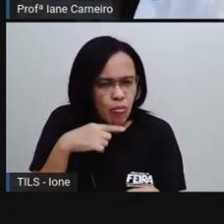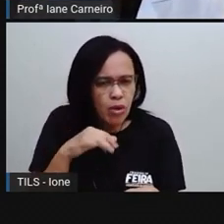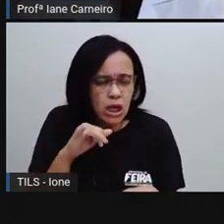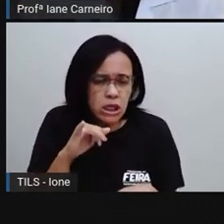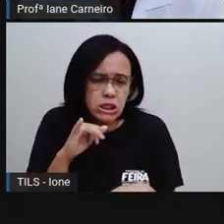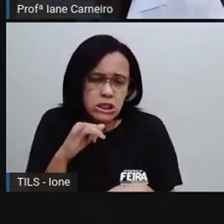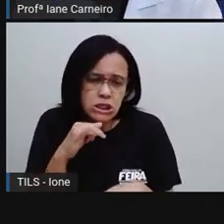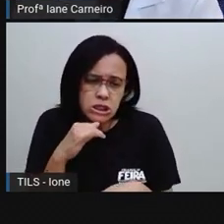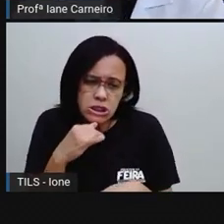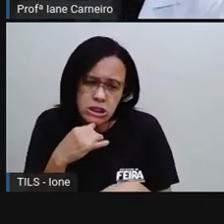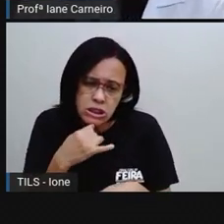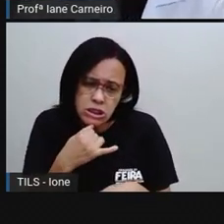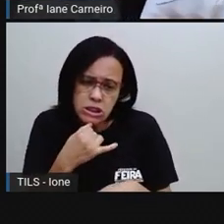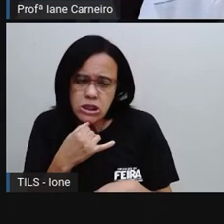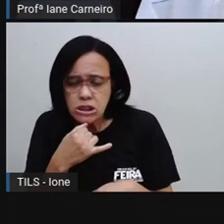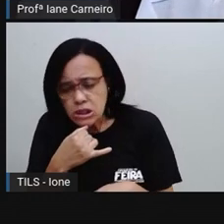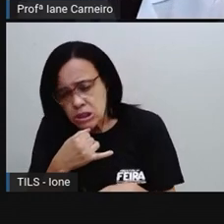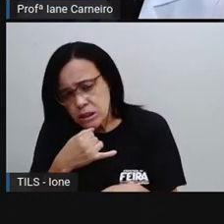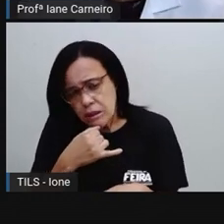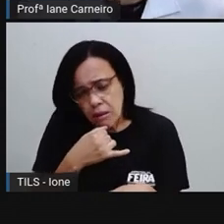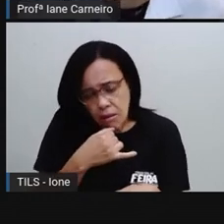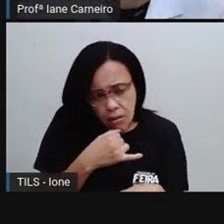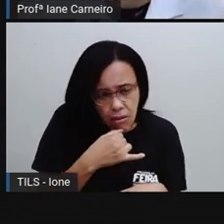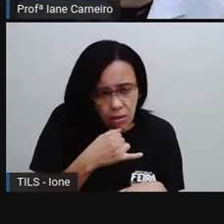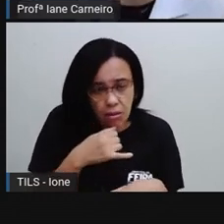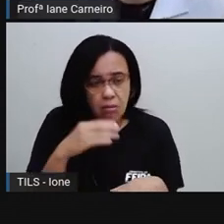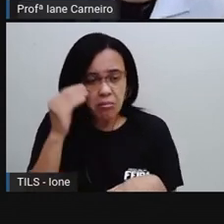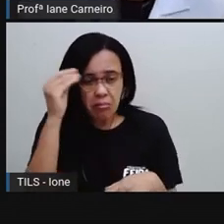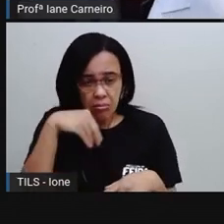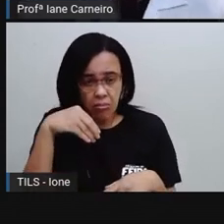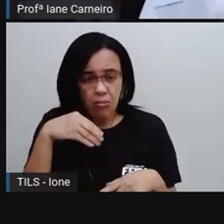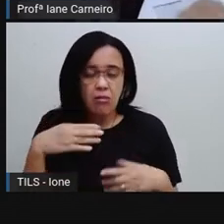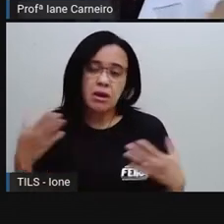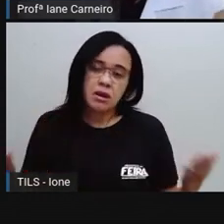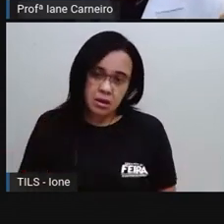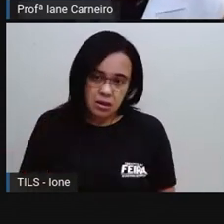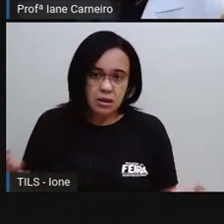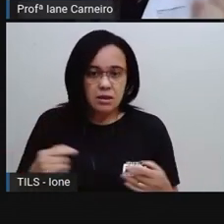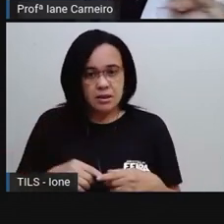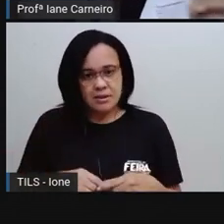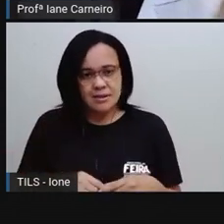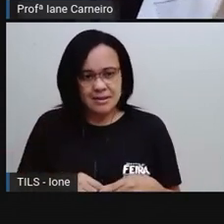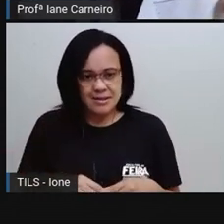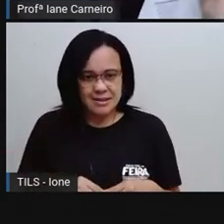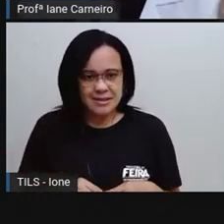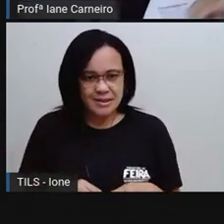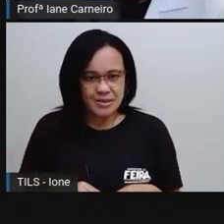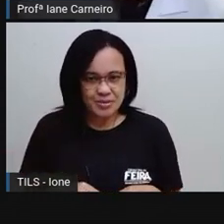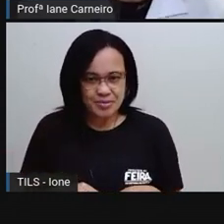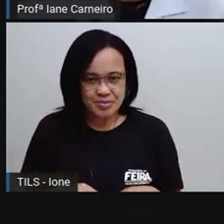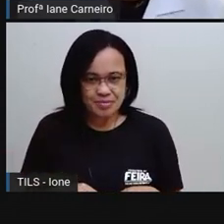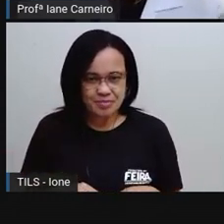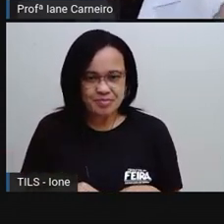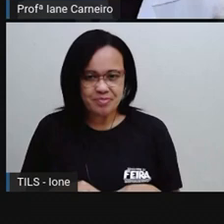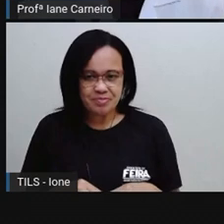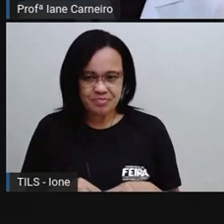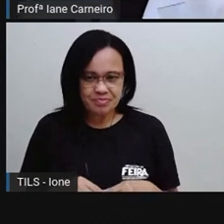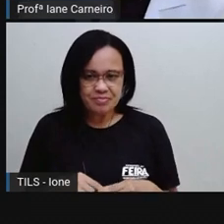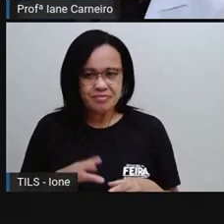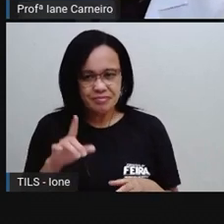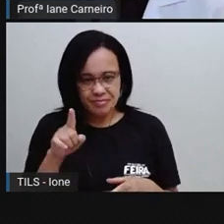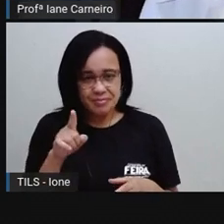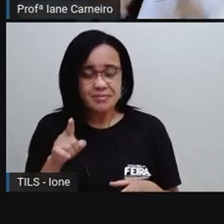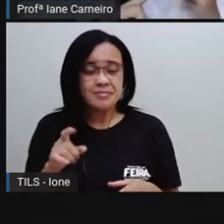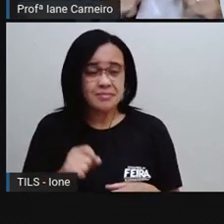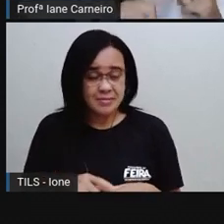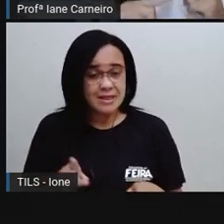que ela sai se arrastando, assim, ó, de tanta tristeza. Essa aqui é a nojinho, ó, ela gosta muito de algumas coisas, tá